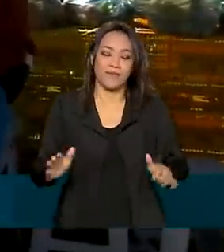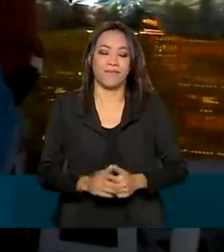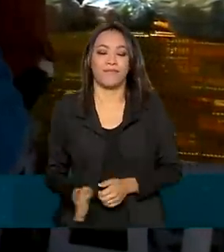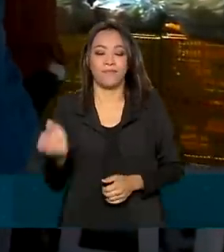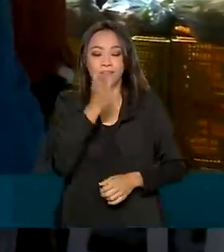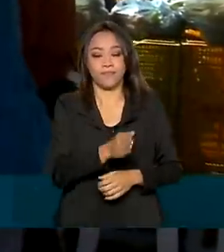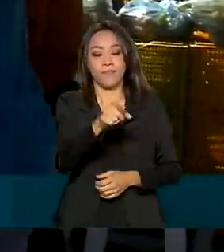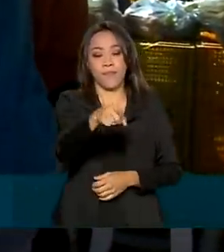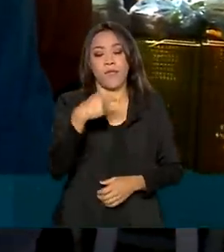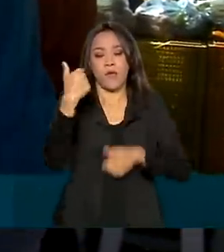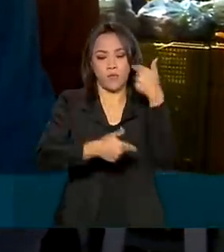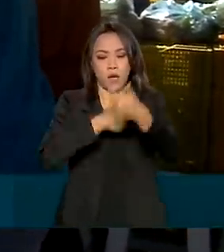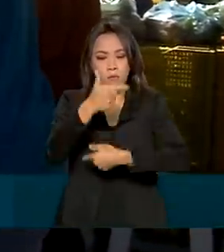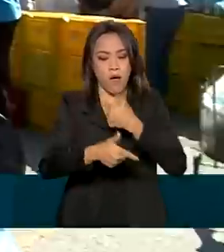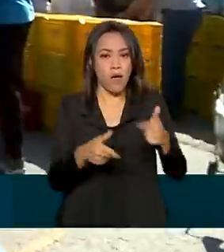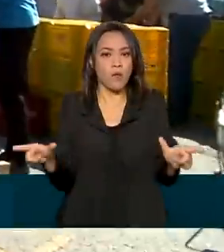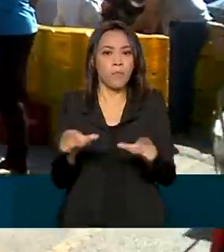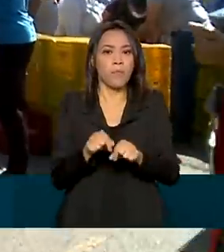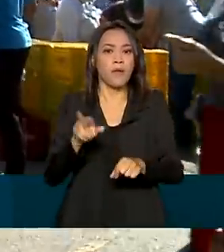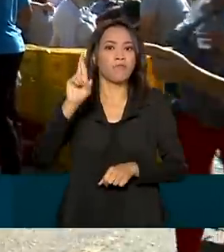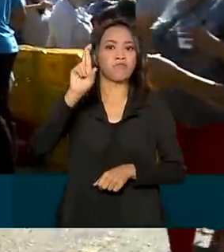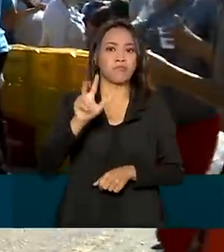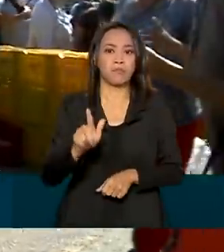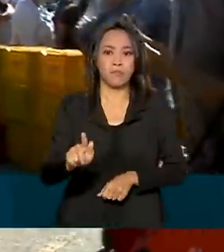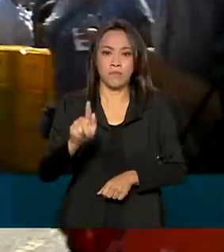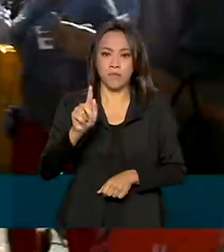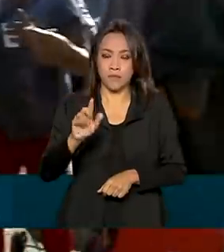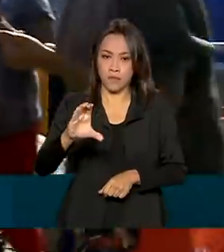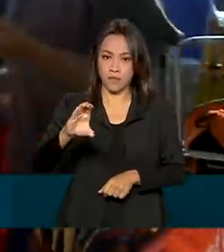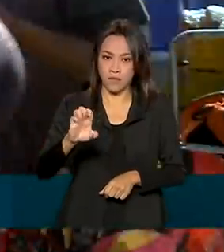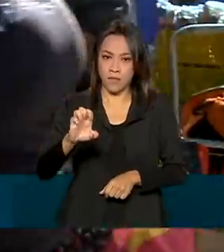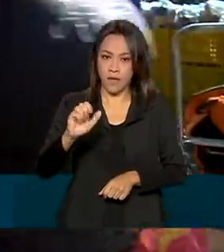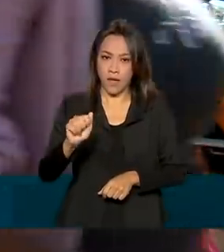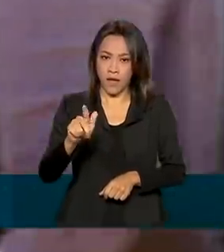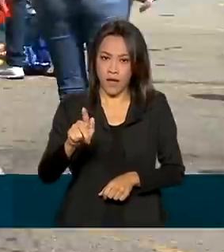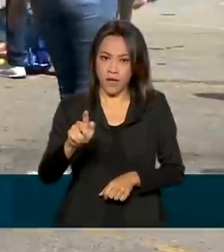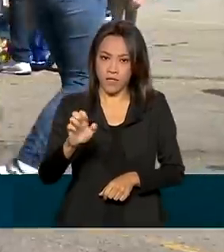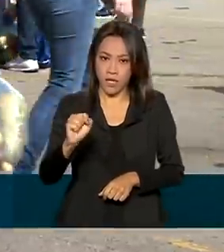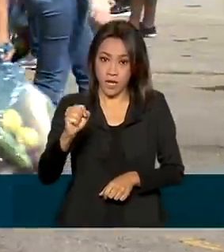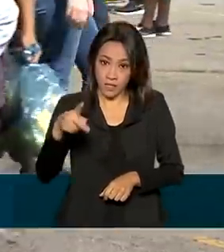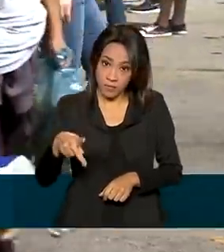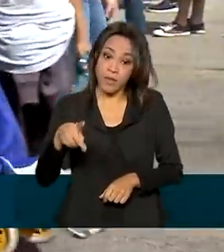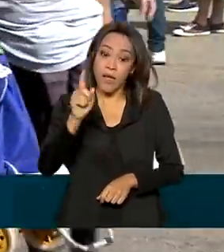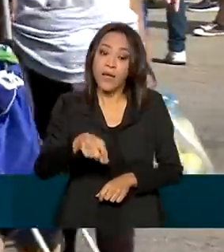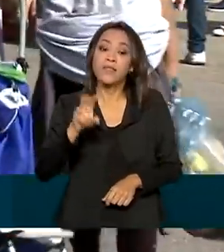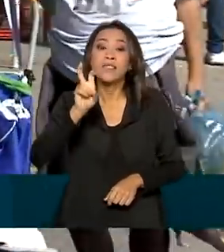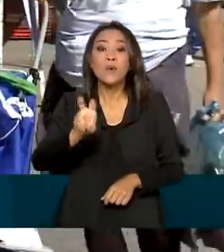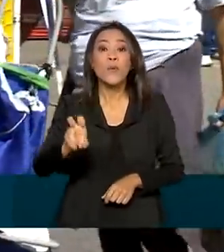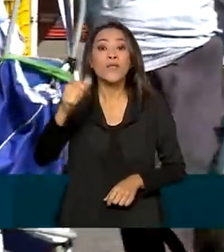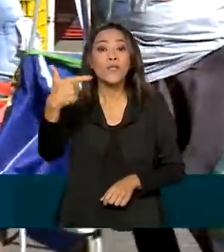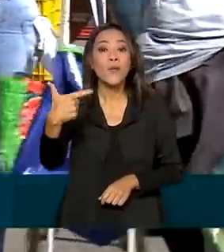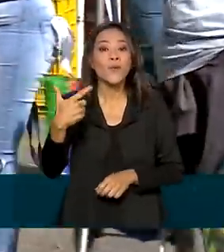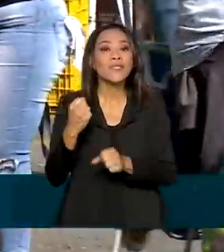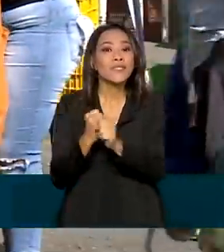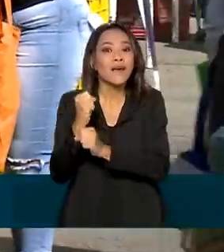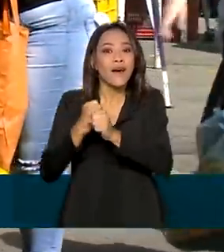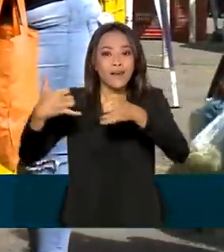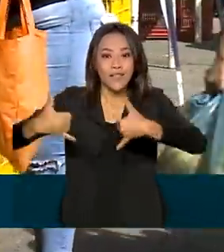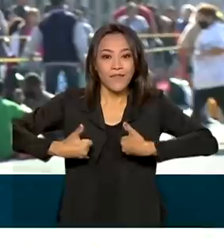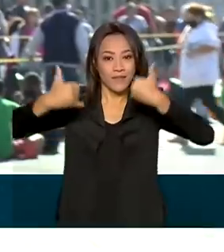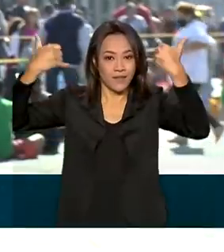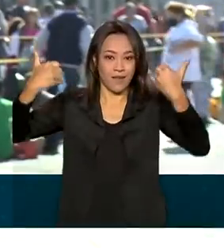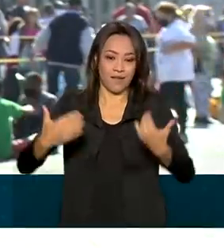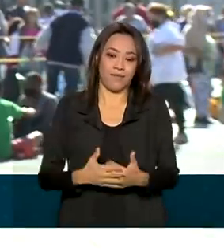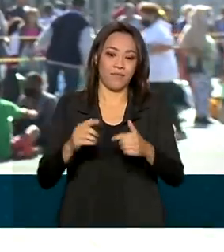ação realizada pela CEA GESP já faz parte da comemoração dos 52 anos da Central de Abastecimento, na próxima segunda